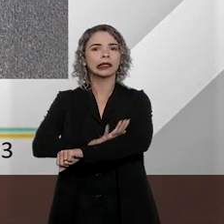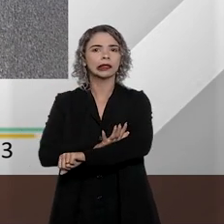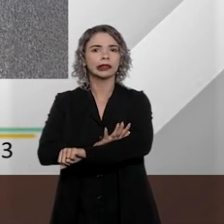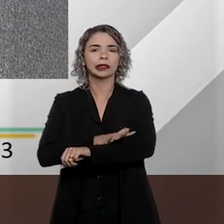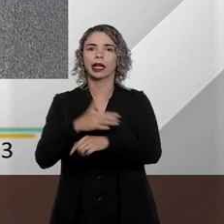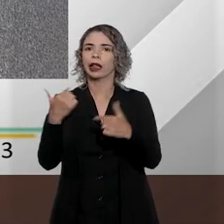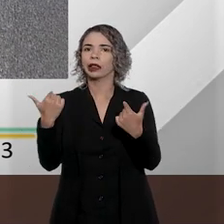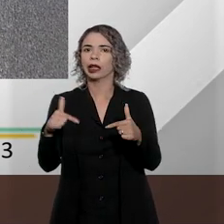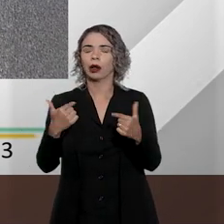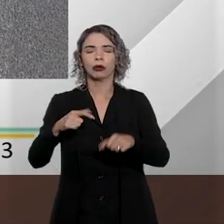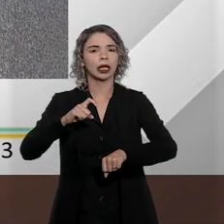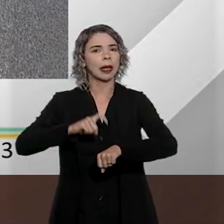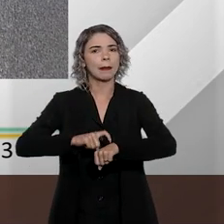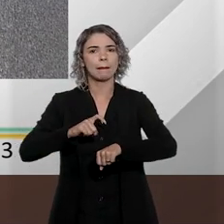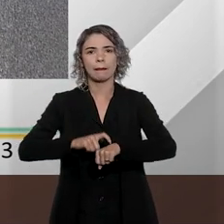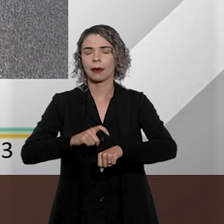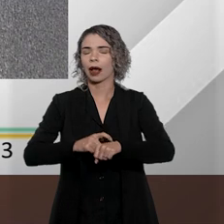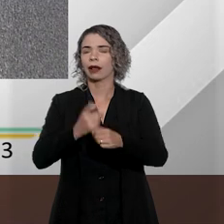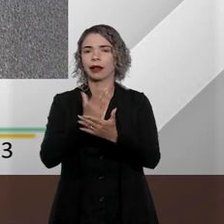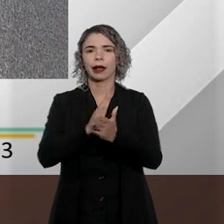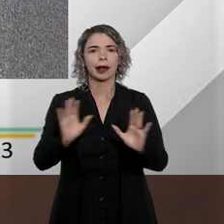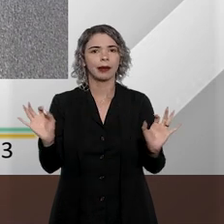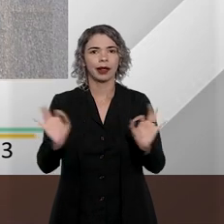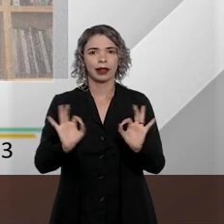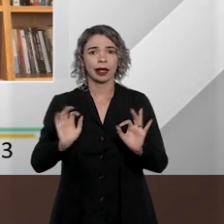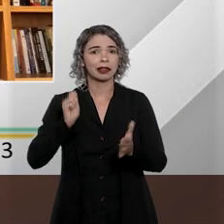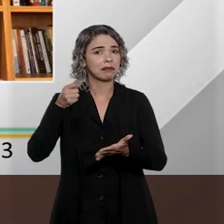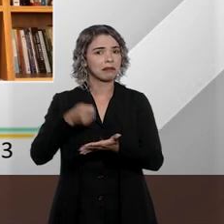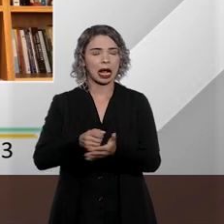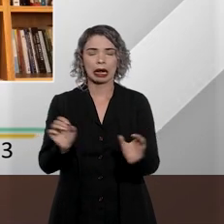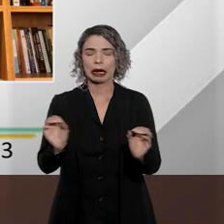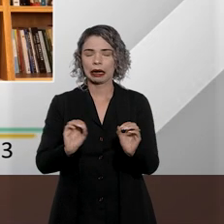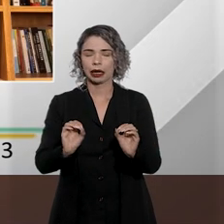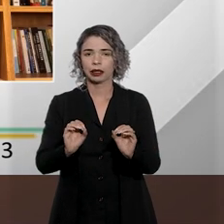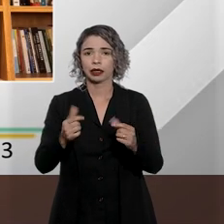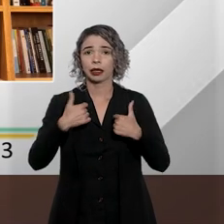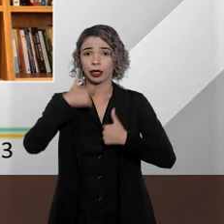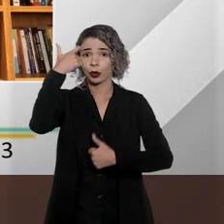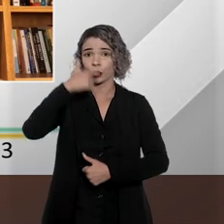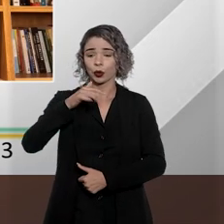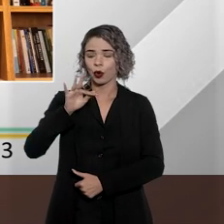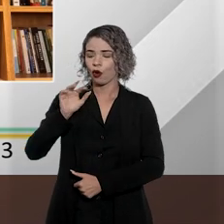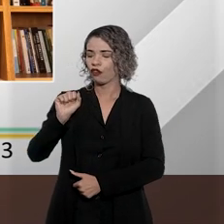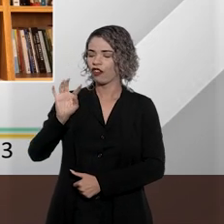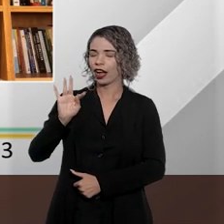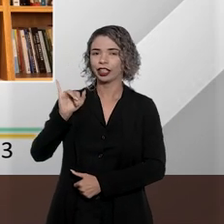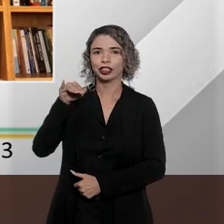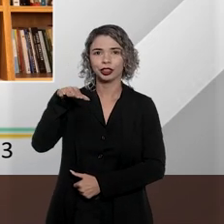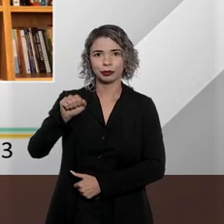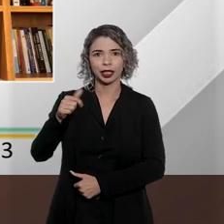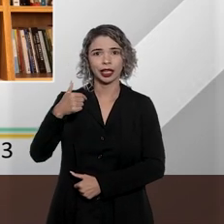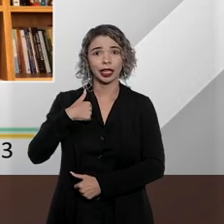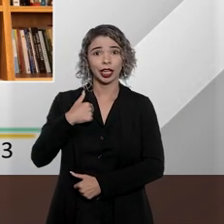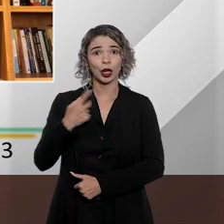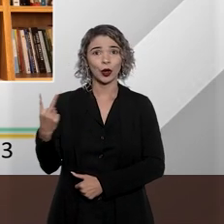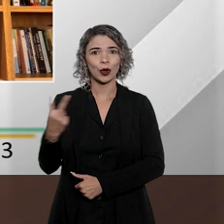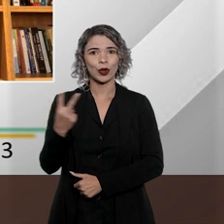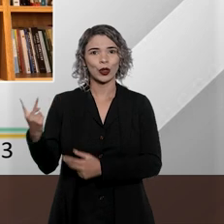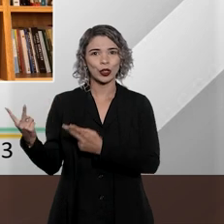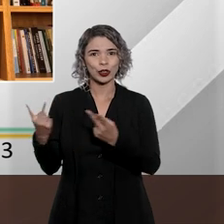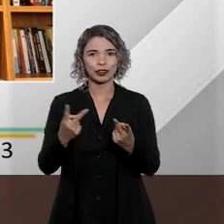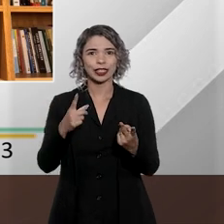imprescritível e inafiançável. Eu sou Fátima Alchoa e estou aqui com os meus dois